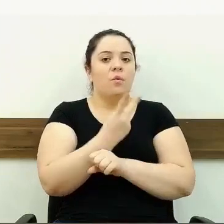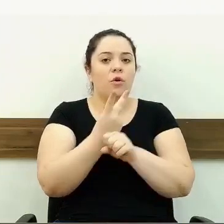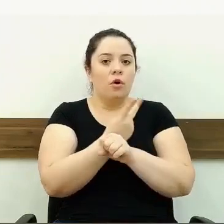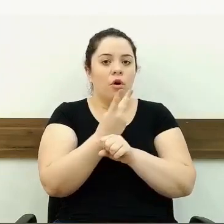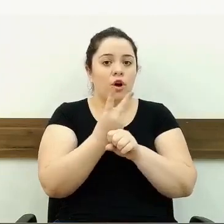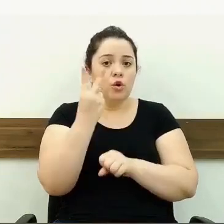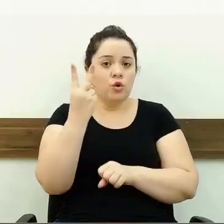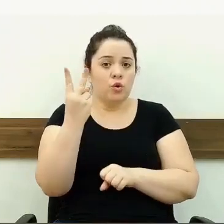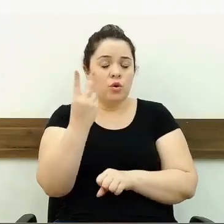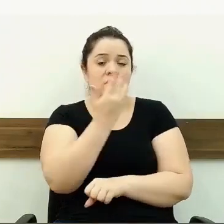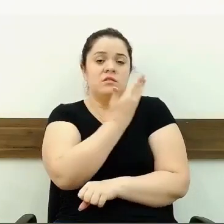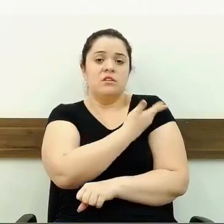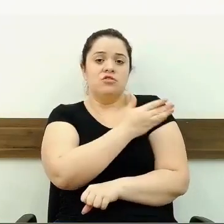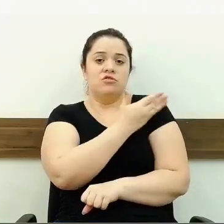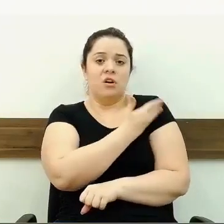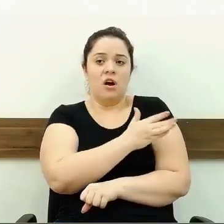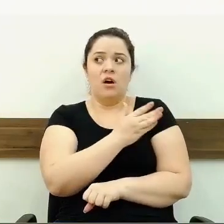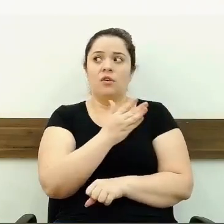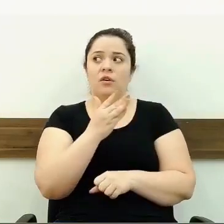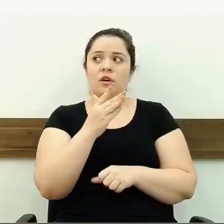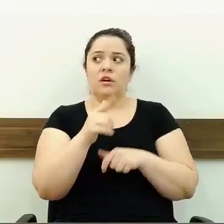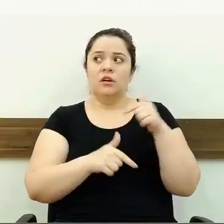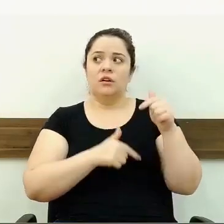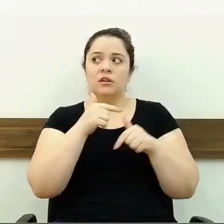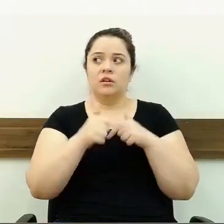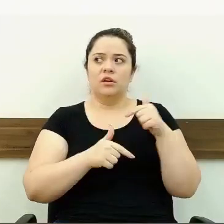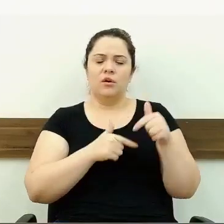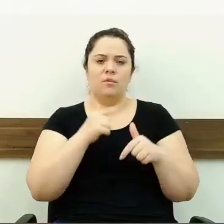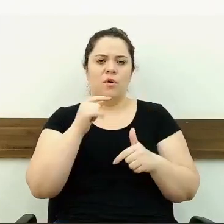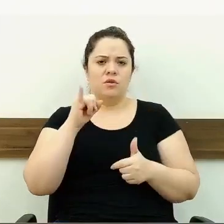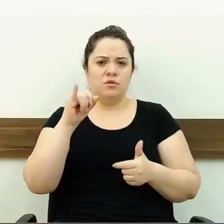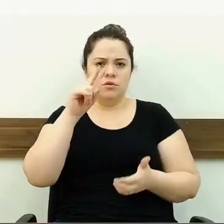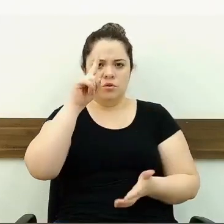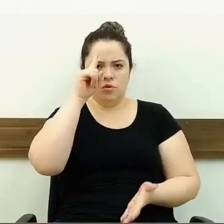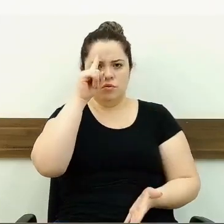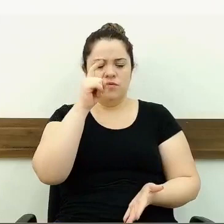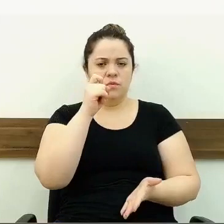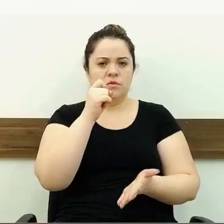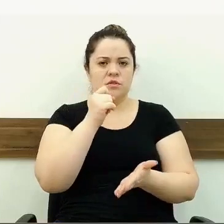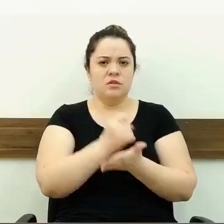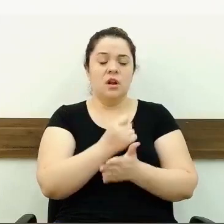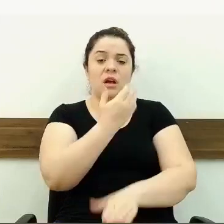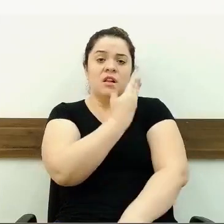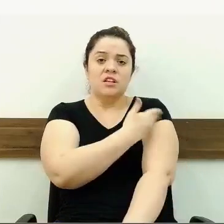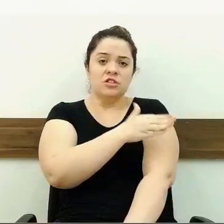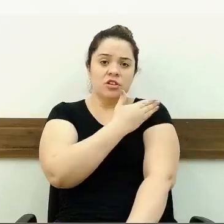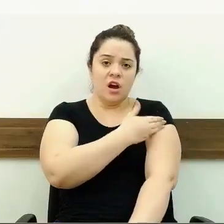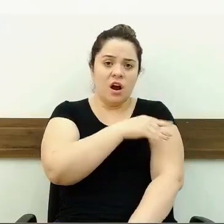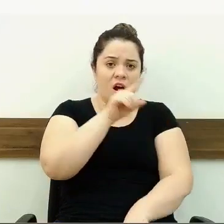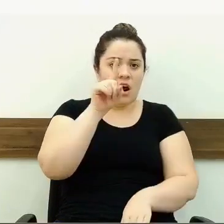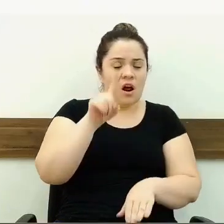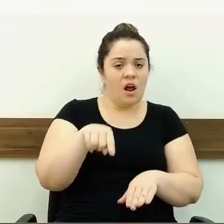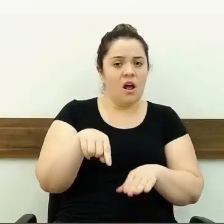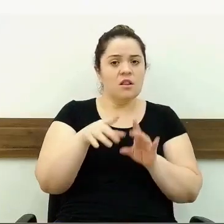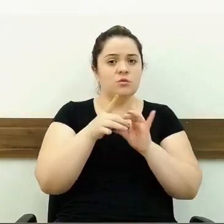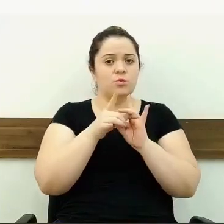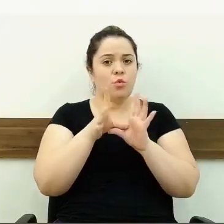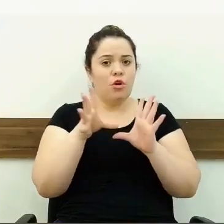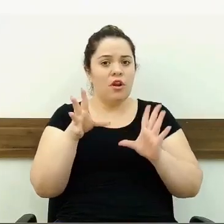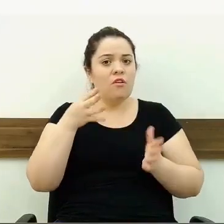nosso município. Então, se nós formos definir o que é estagiar, estagiar é estar disponível a aprender